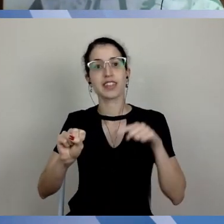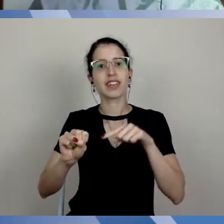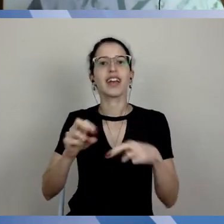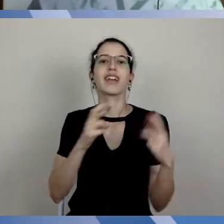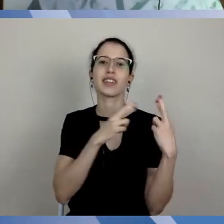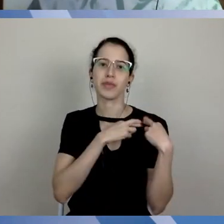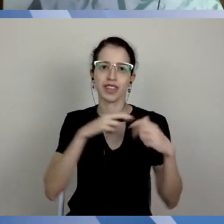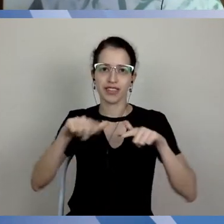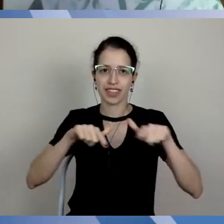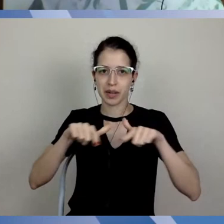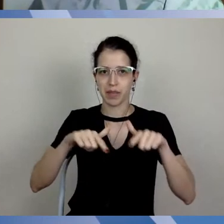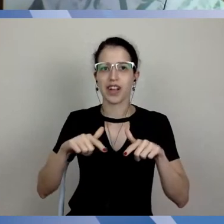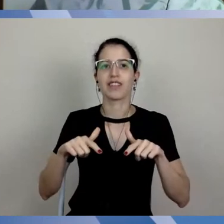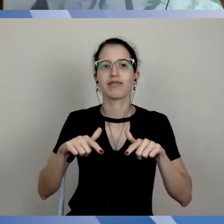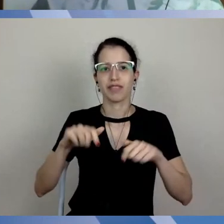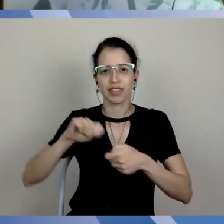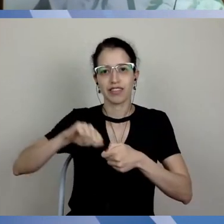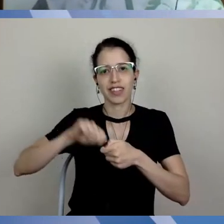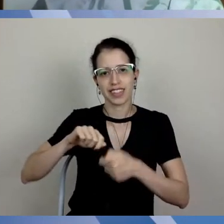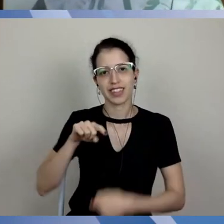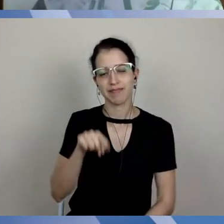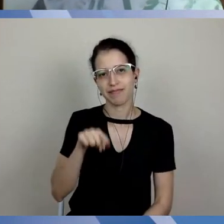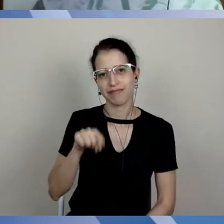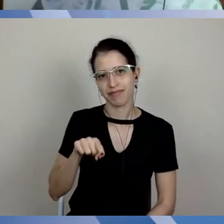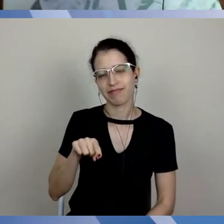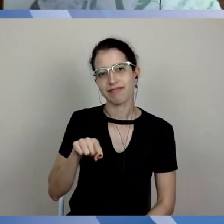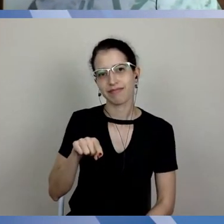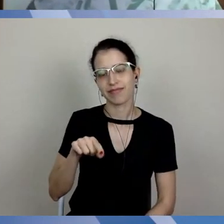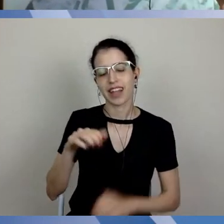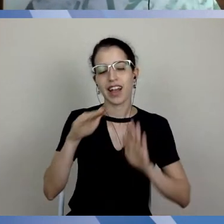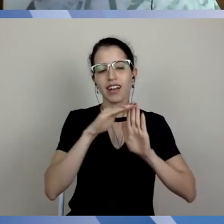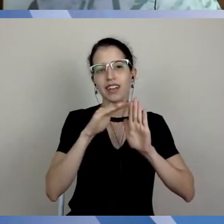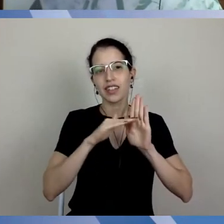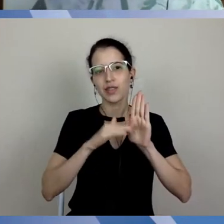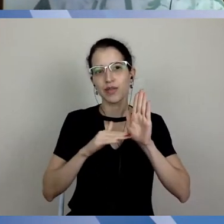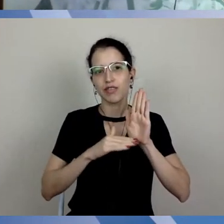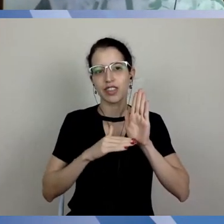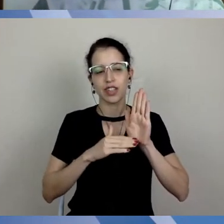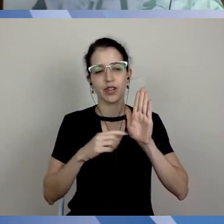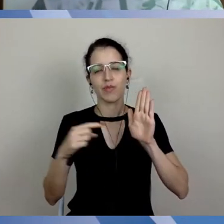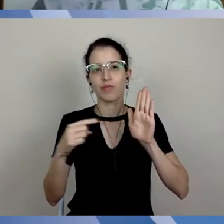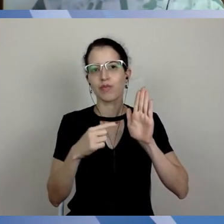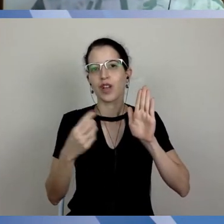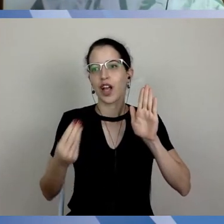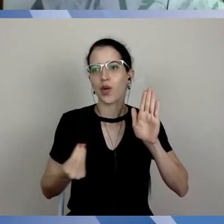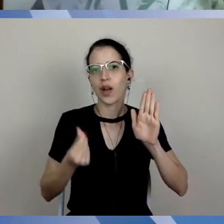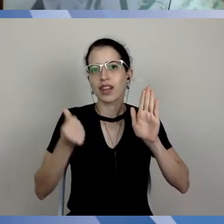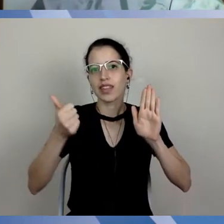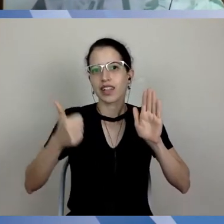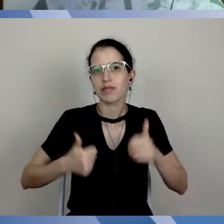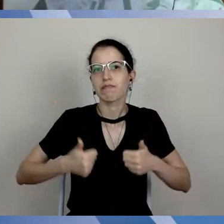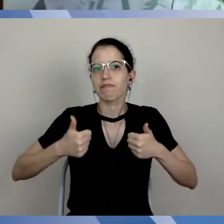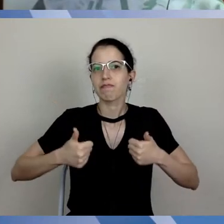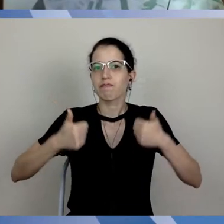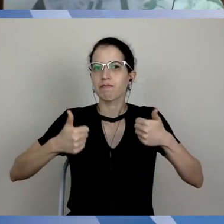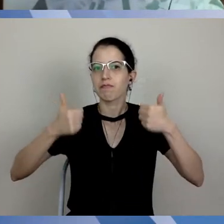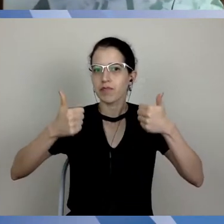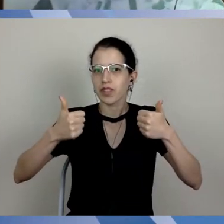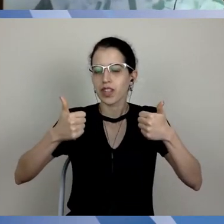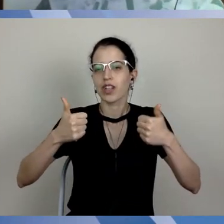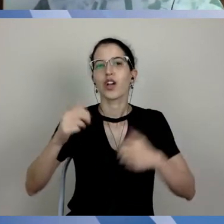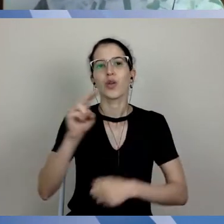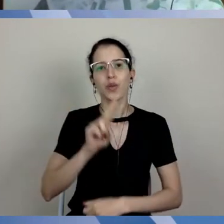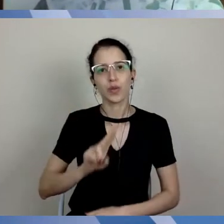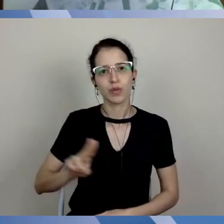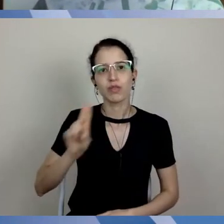específico de qualificar essa resolução e ele vai usar como isso não só as evidências científicas e